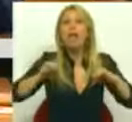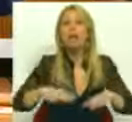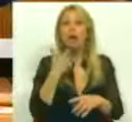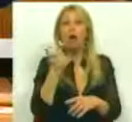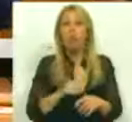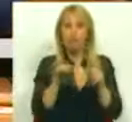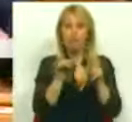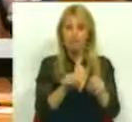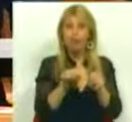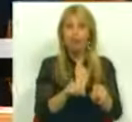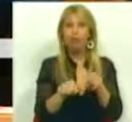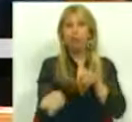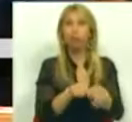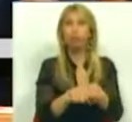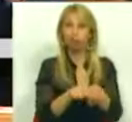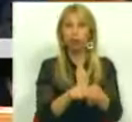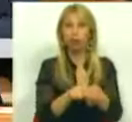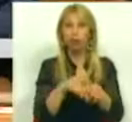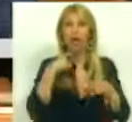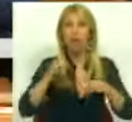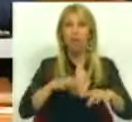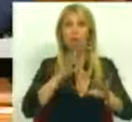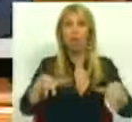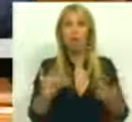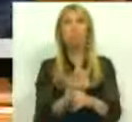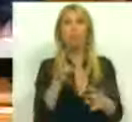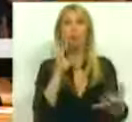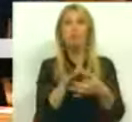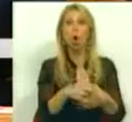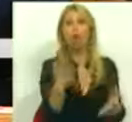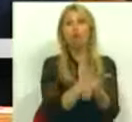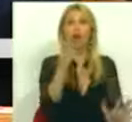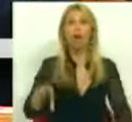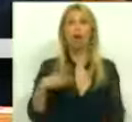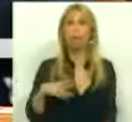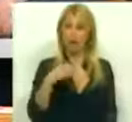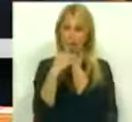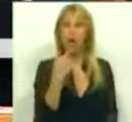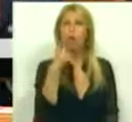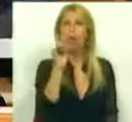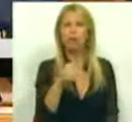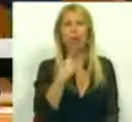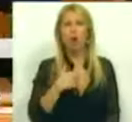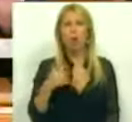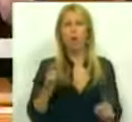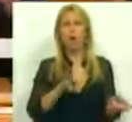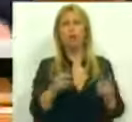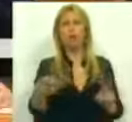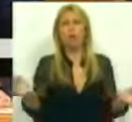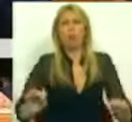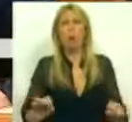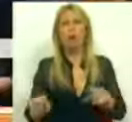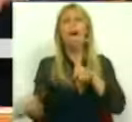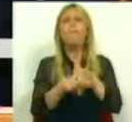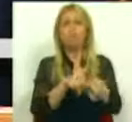capital. E continuo a citar, não nos venham dizer que não há alternativa, que esta política é de